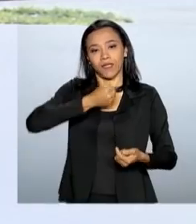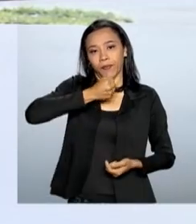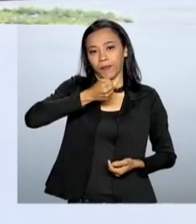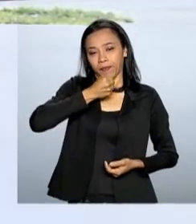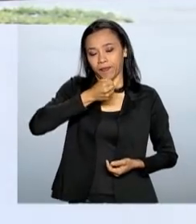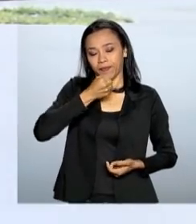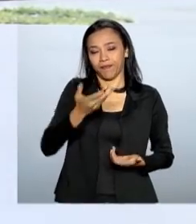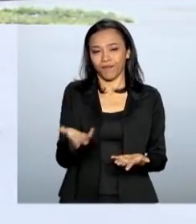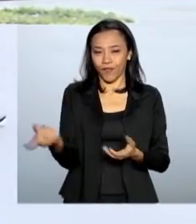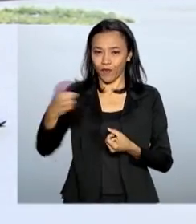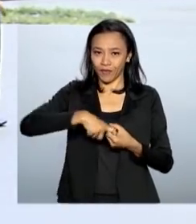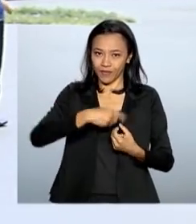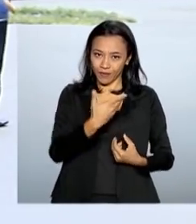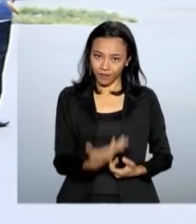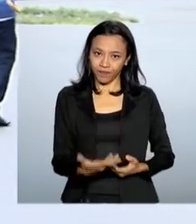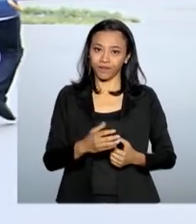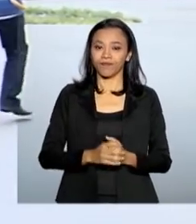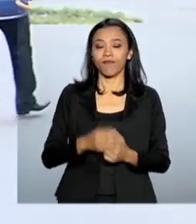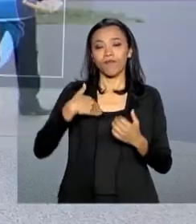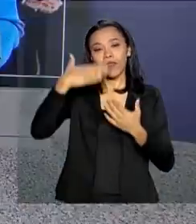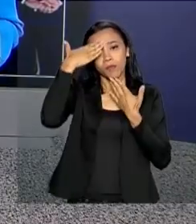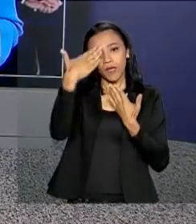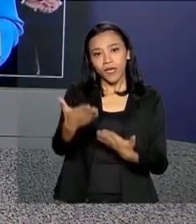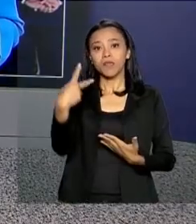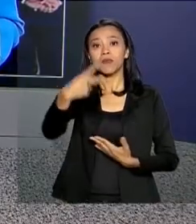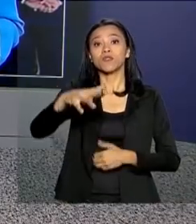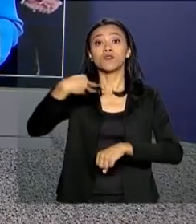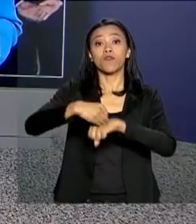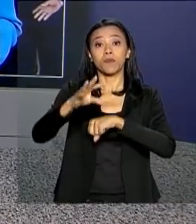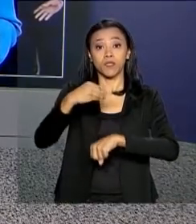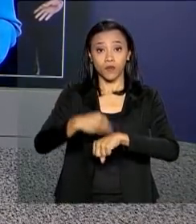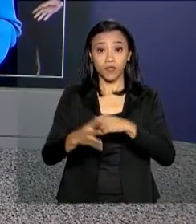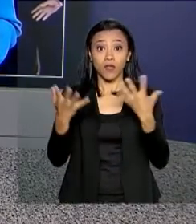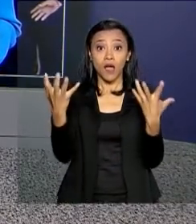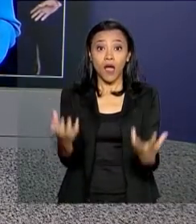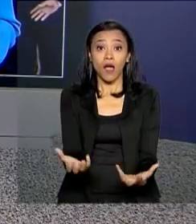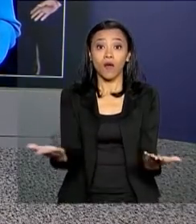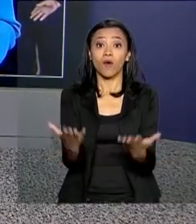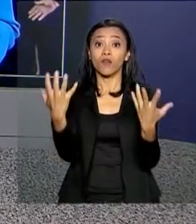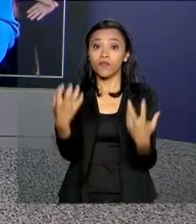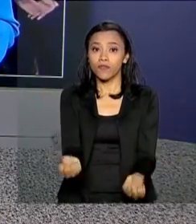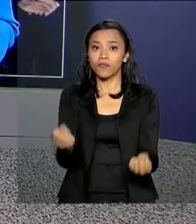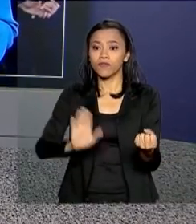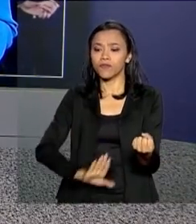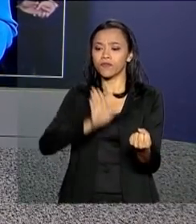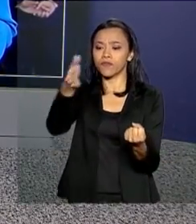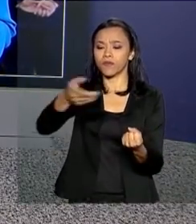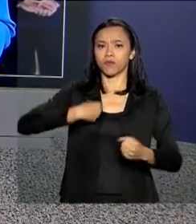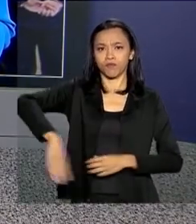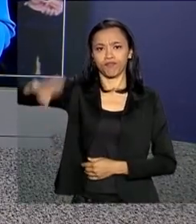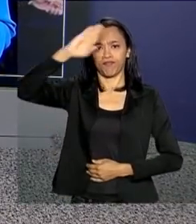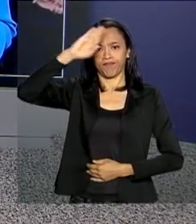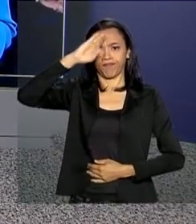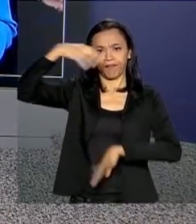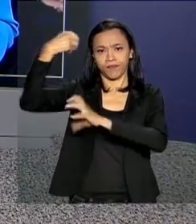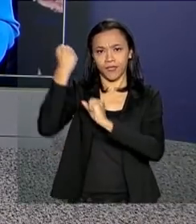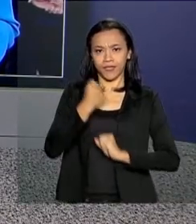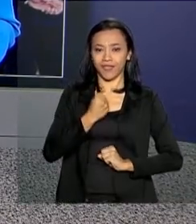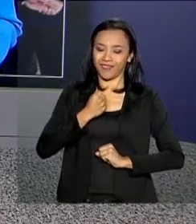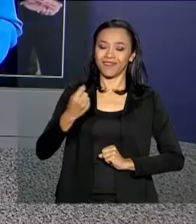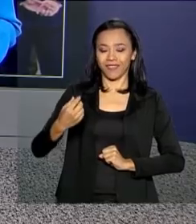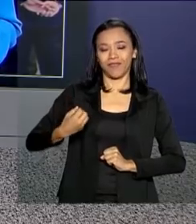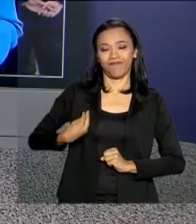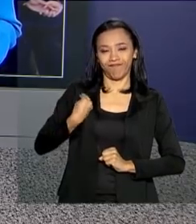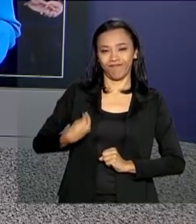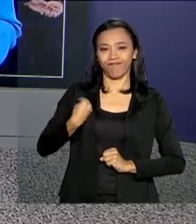Bom, voltando ao estúdio. Obrigada, Cleide, pelas suas informações. Vamos agora então ao Clube do Exército. Quem está lá é a repórter Luciana Colares de